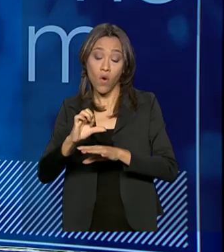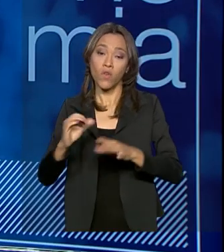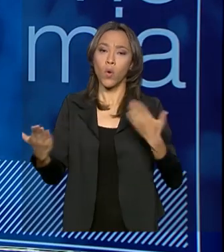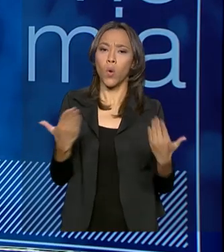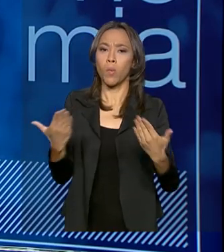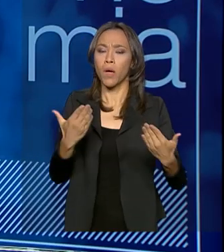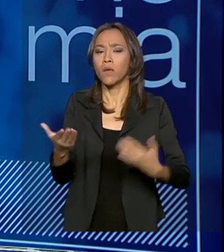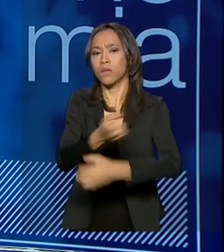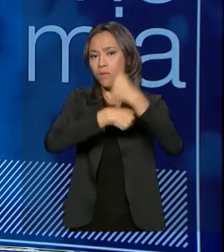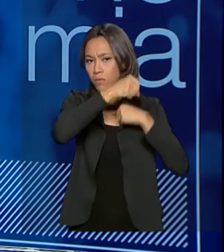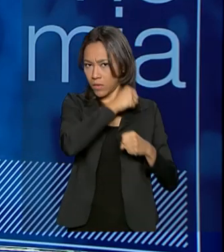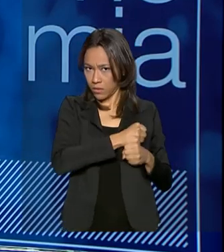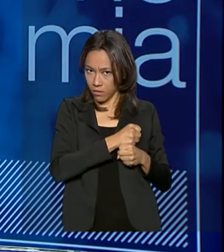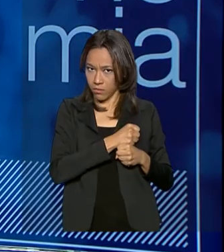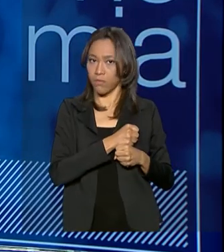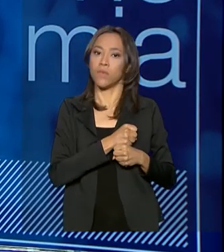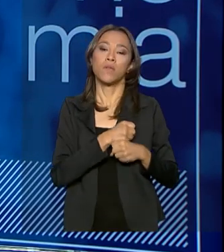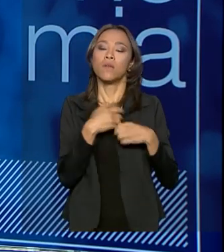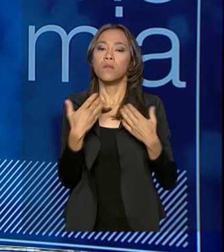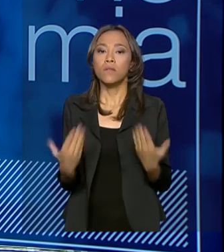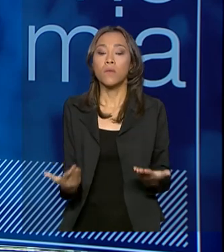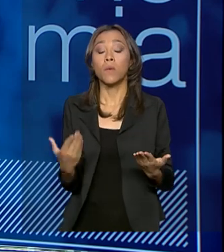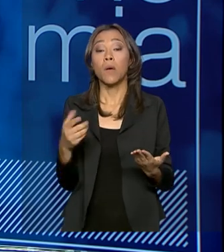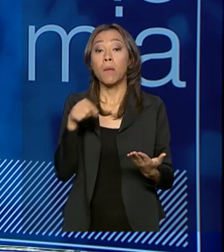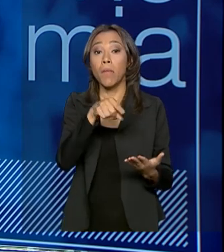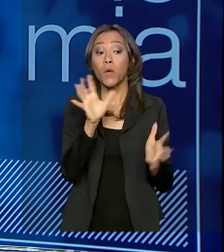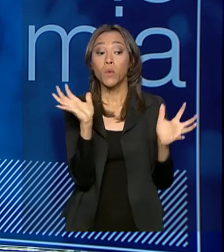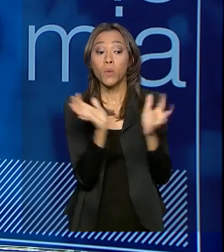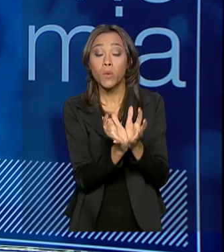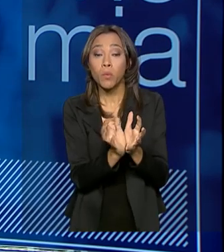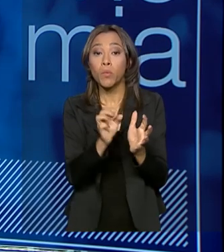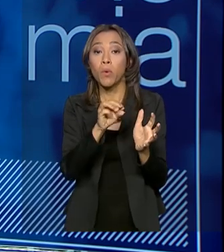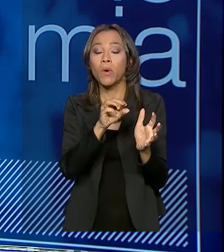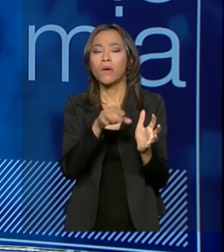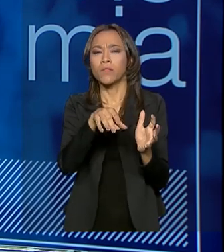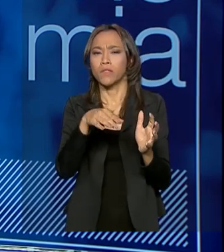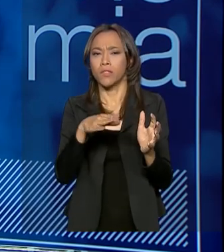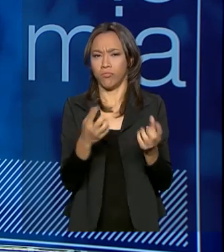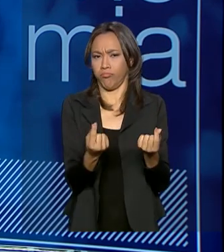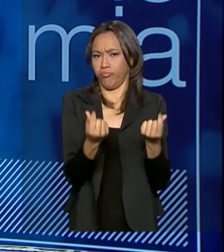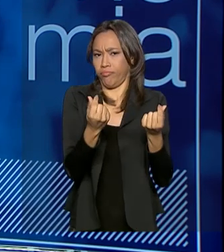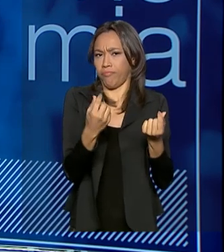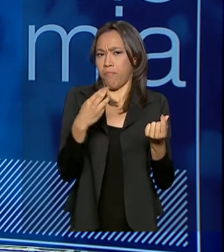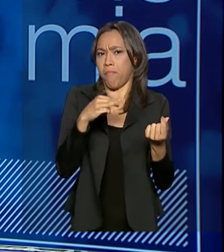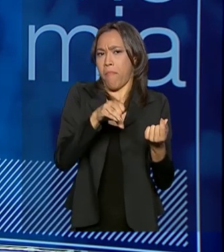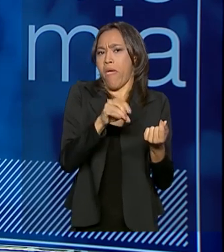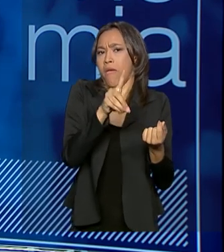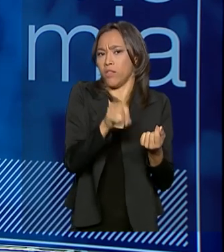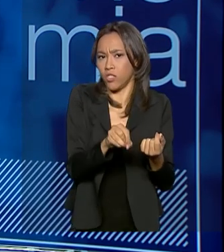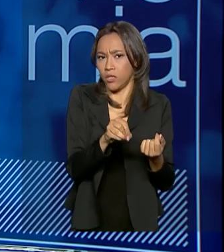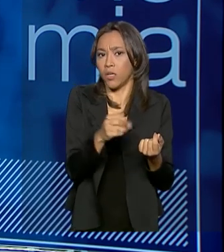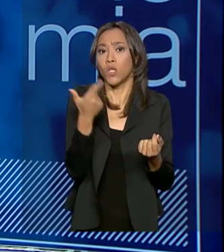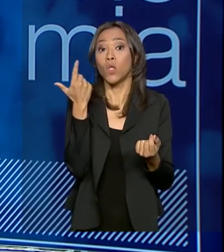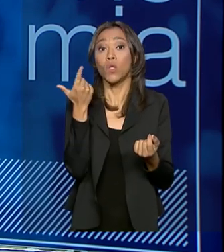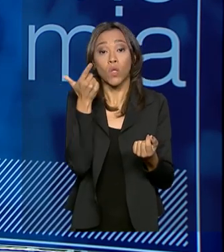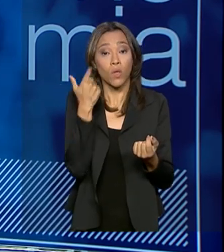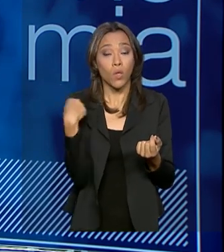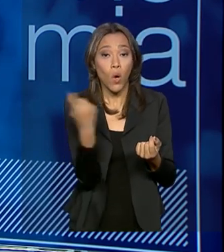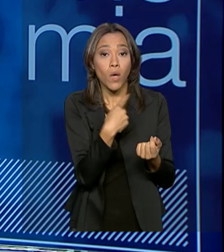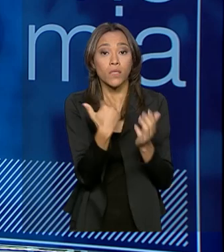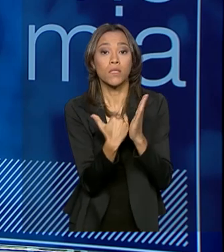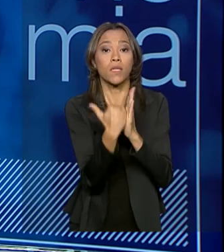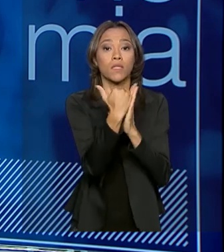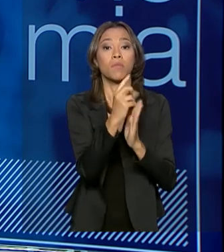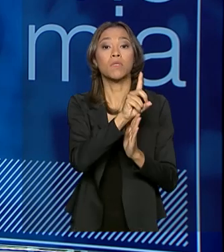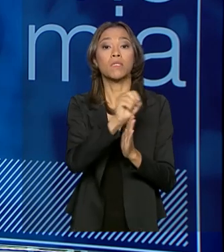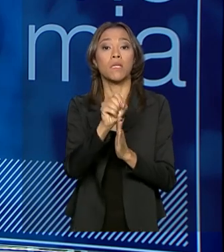e setembro de 2018. Ou seja, para a classe média, nós crescemos 100%. Isso foi antes das